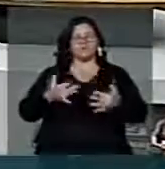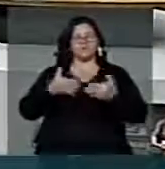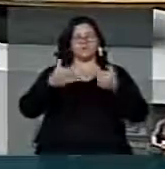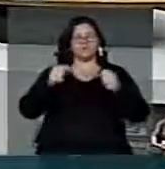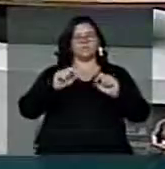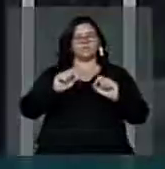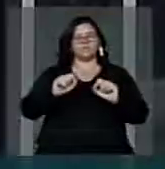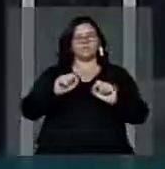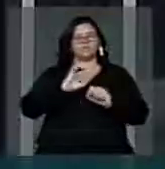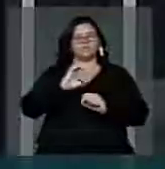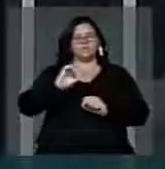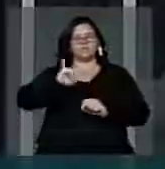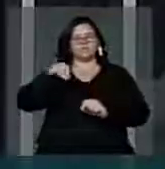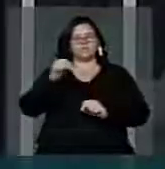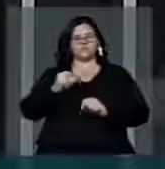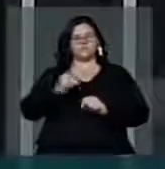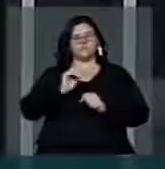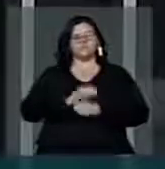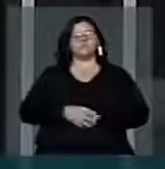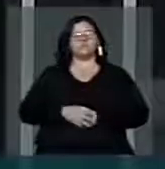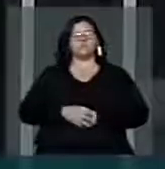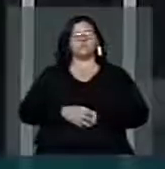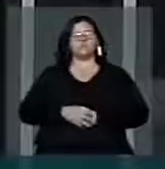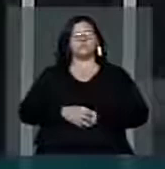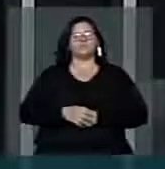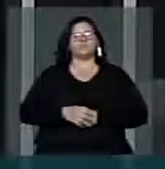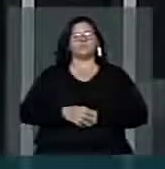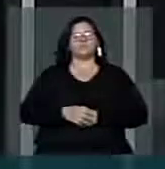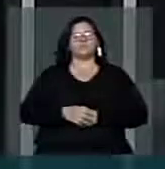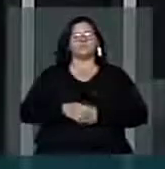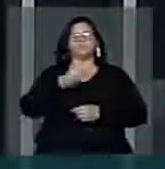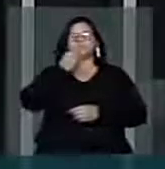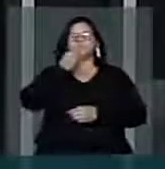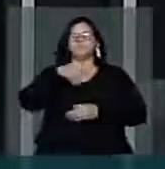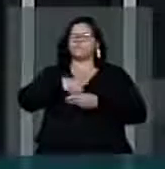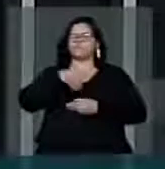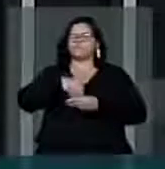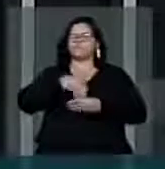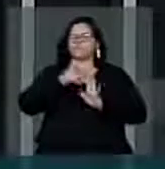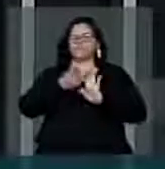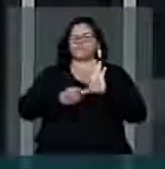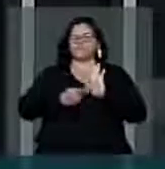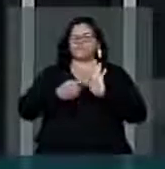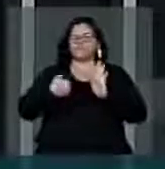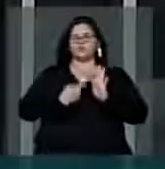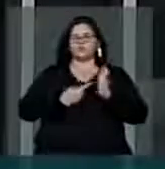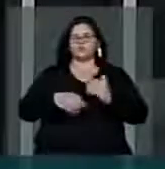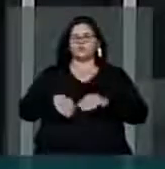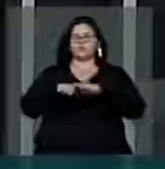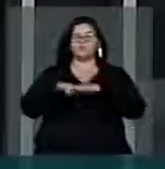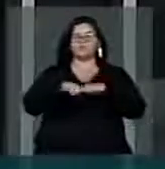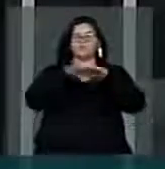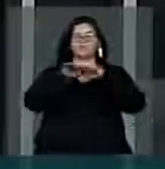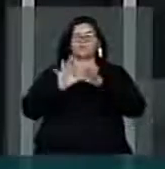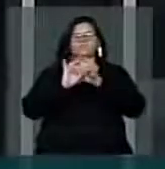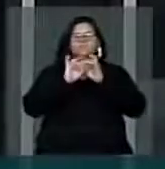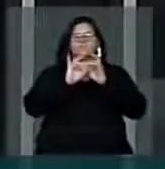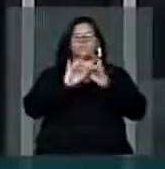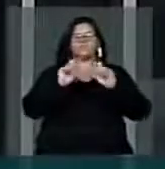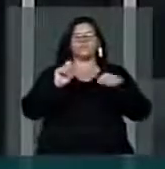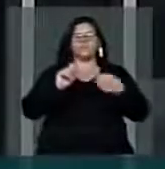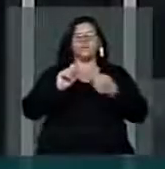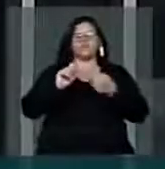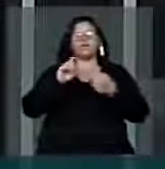que a CCJ desse celeridade à votação de um projeto que nos unifica, que é o de dar